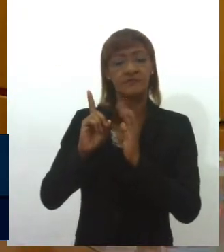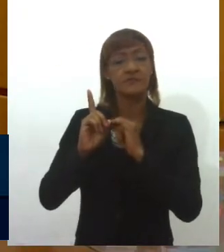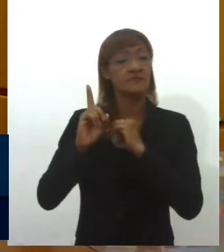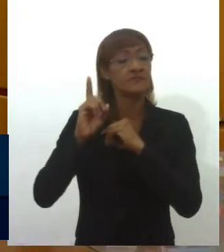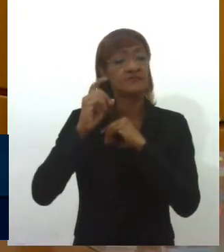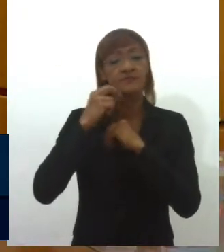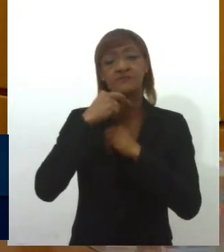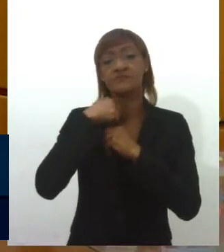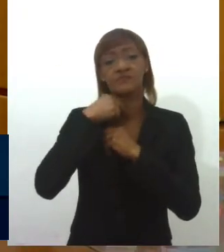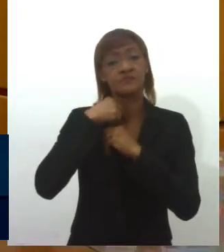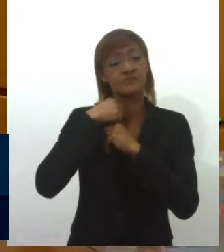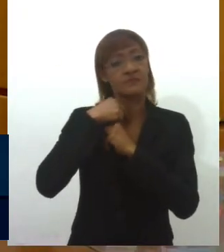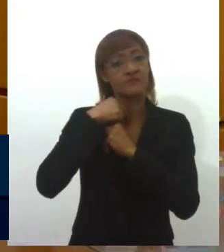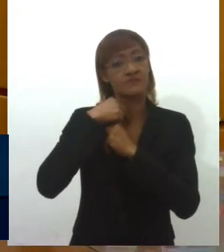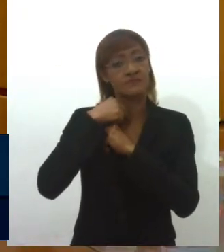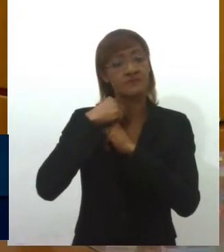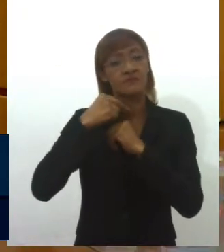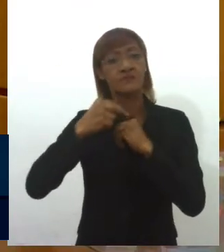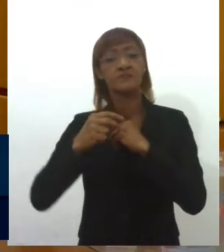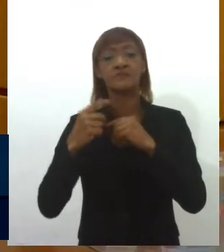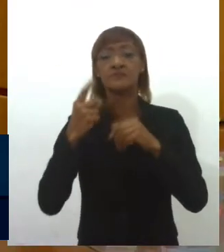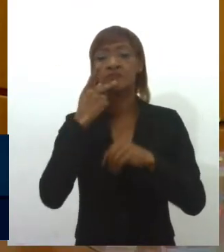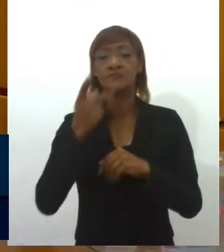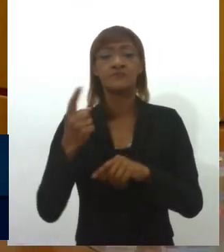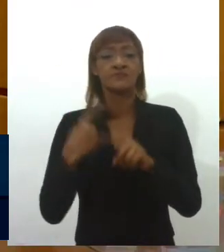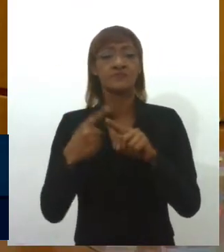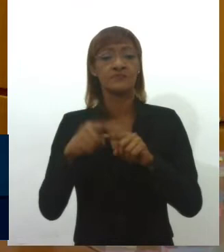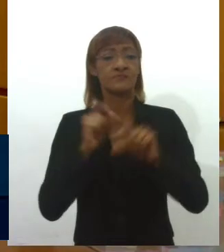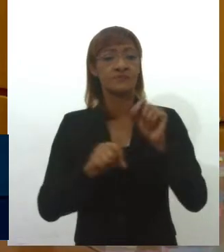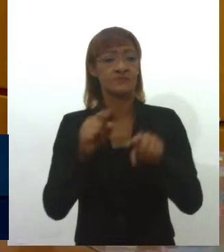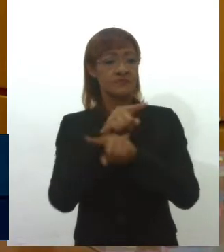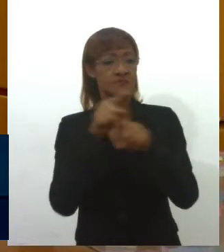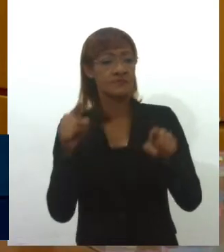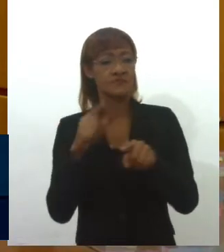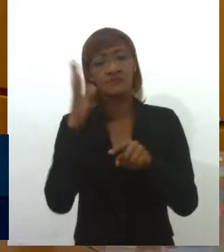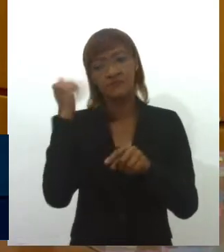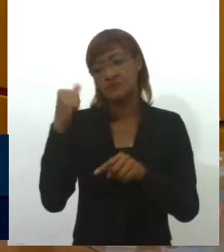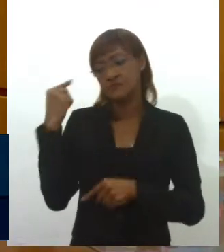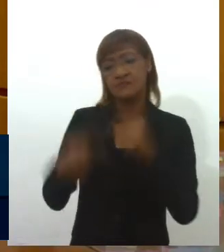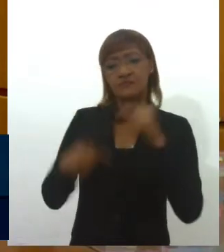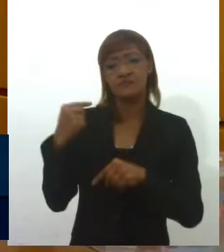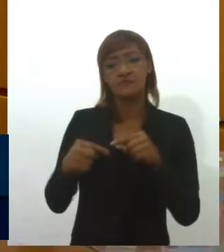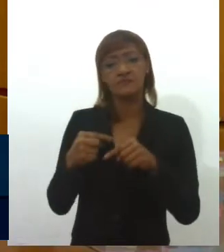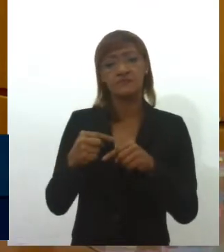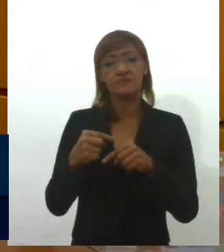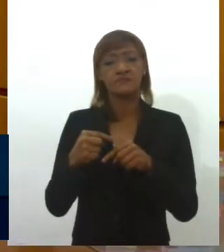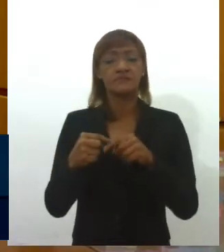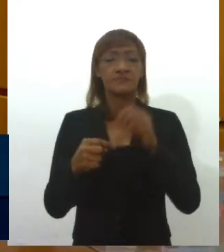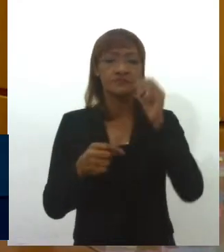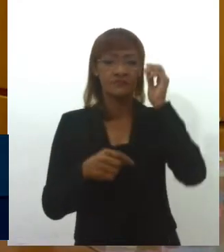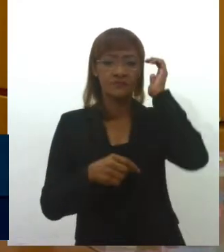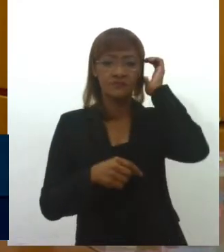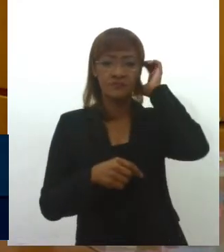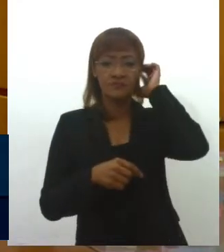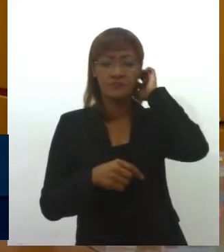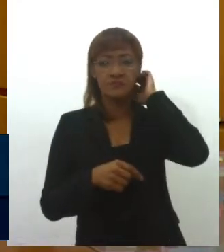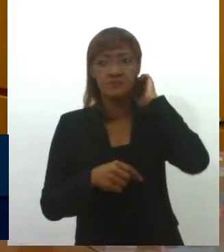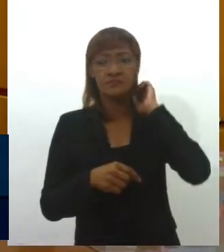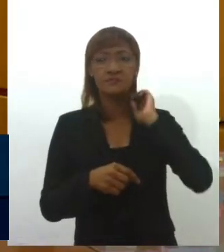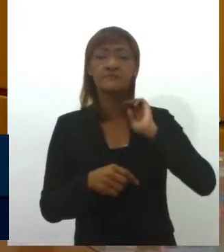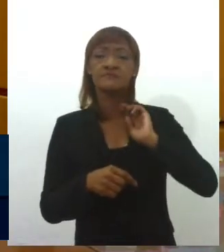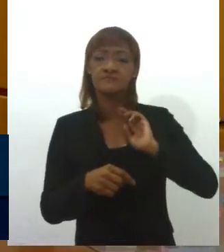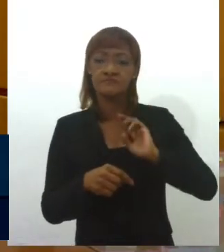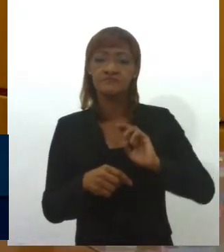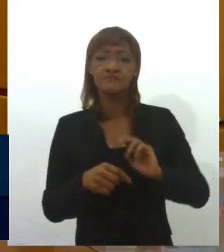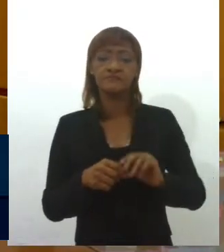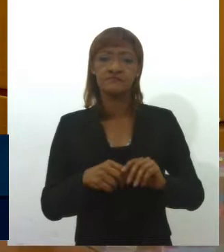coisa. e por que eu estou dizendo isso? Porque eu acho que todos estão acompanhando o debate em torno de um discurso que versa sobre a possibilidade